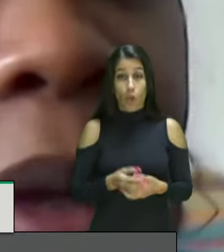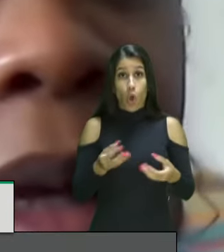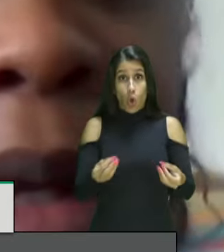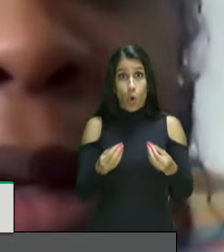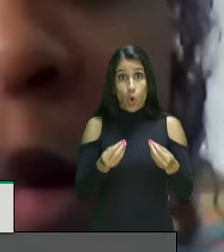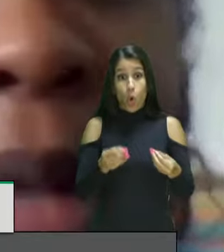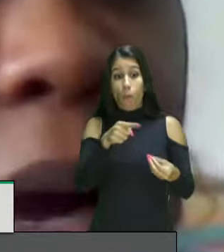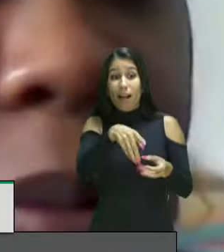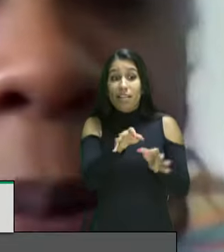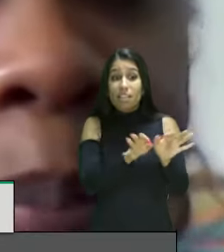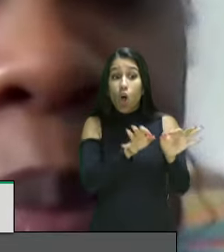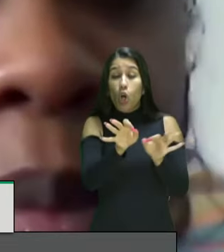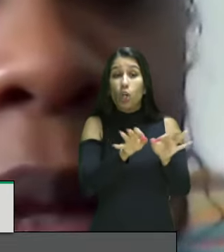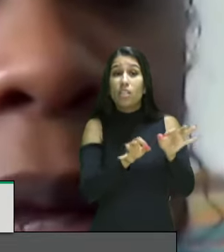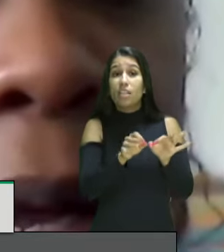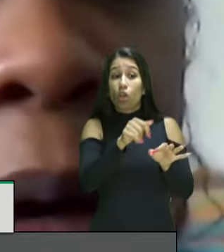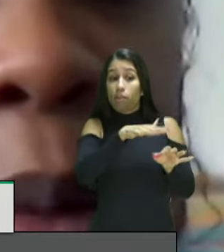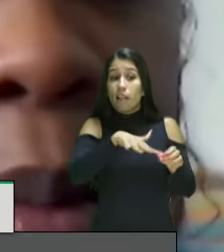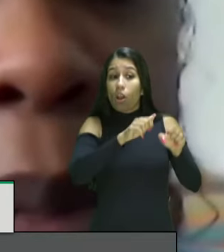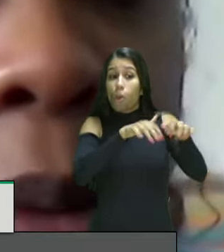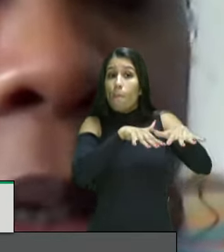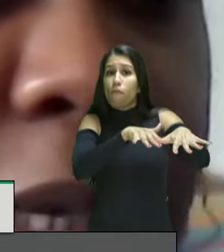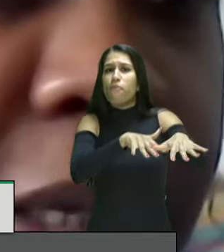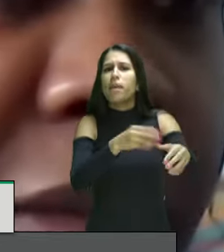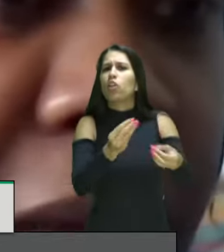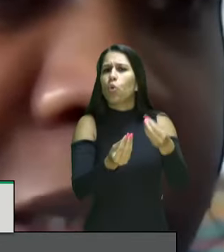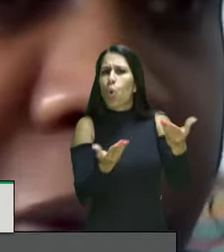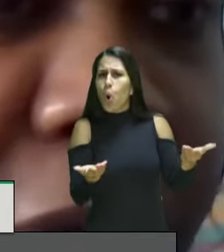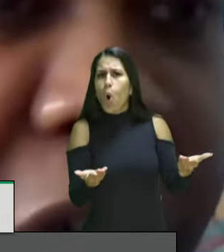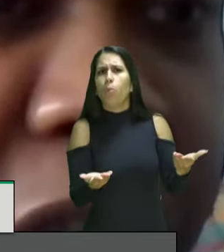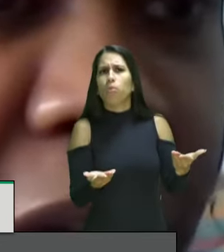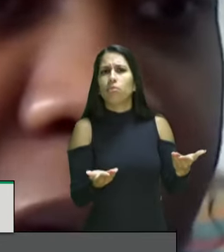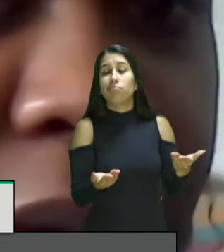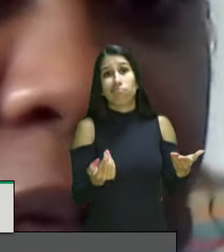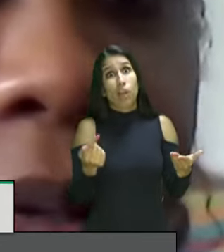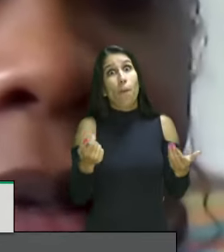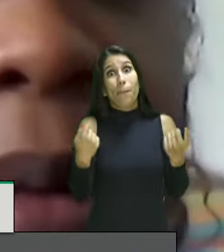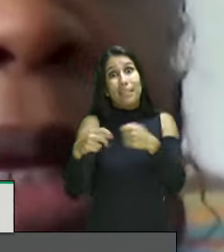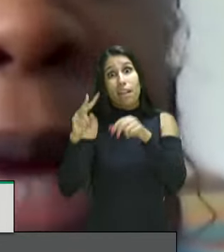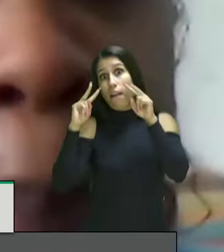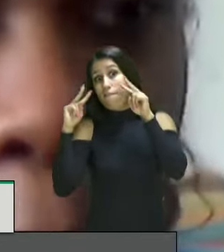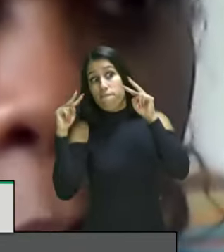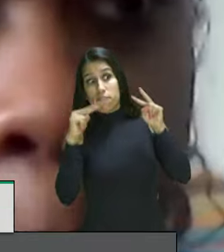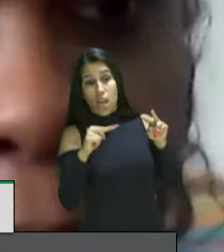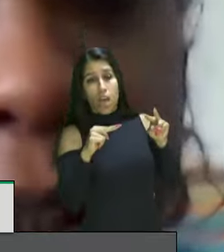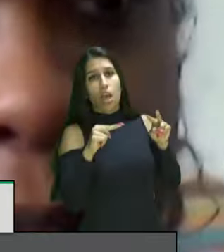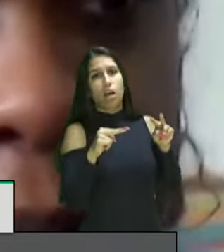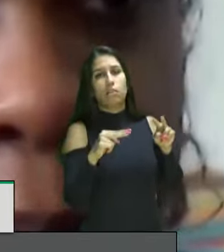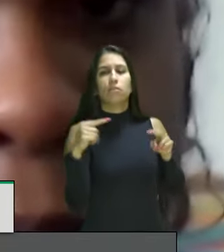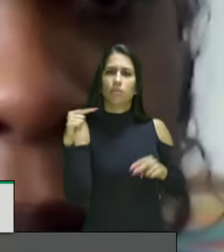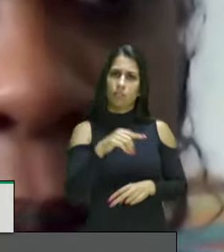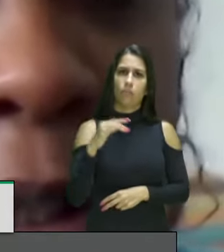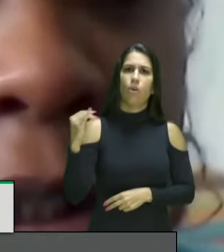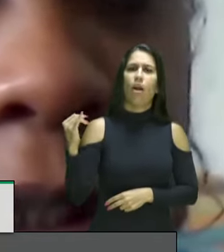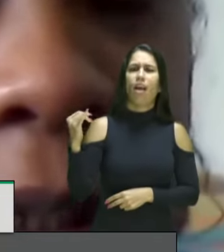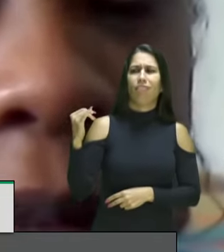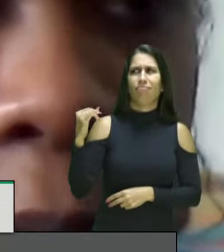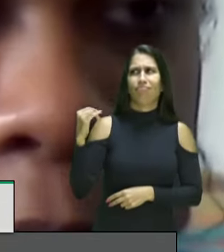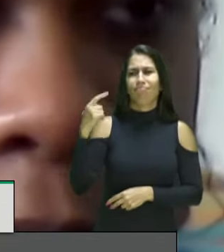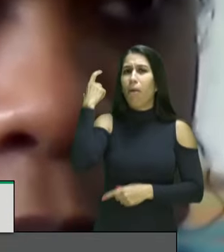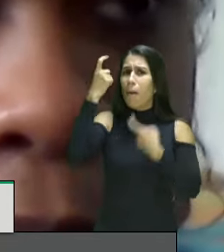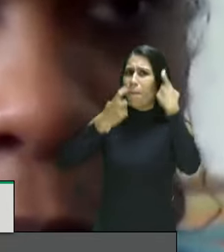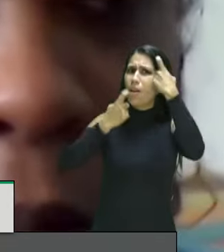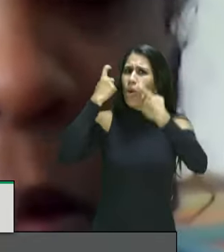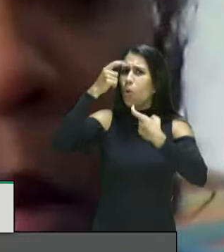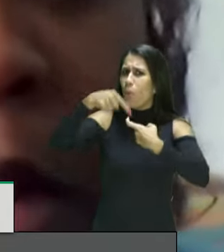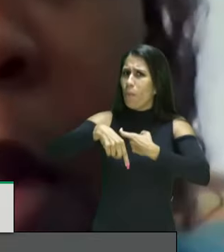vistos sabe então é uma coisa que tem que ser vista e é preocupante nesse Brasil hoje e